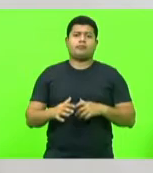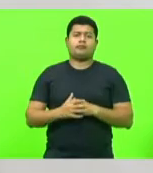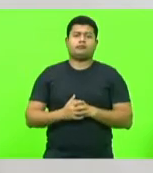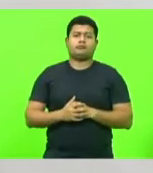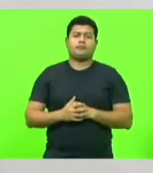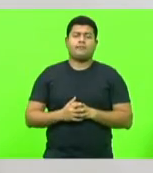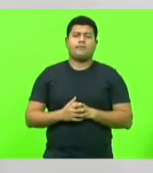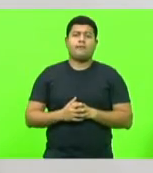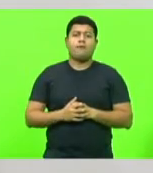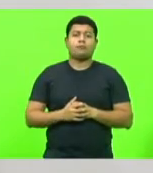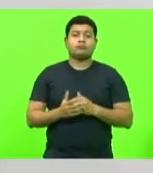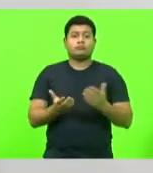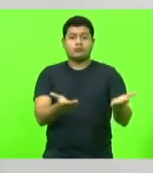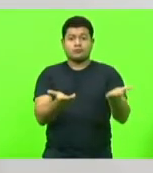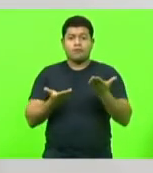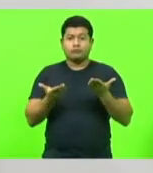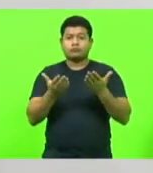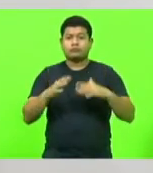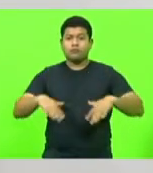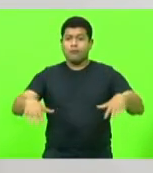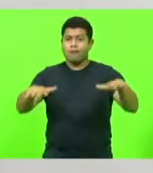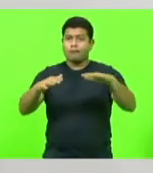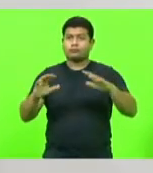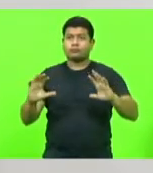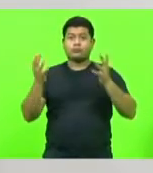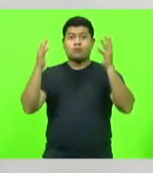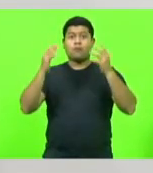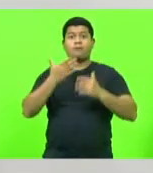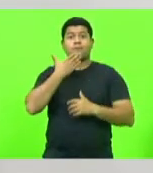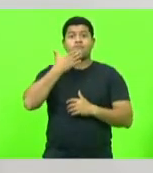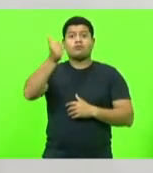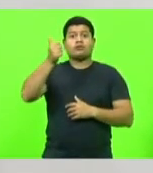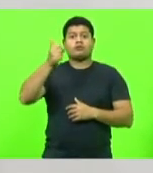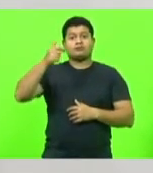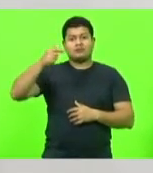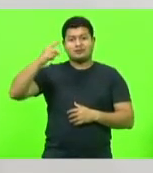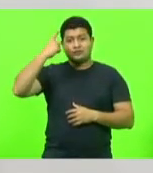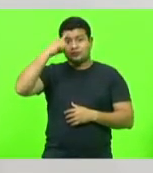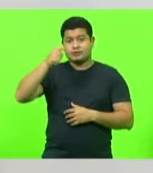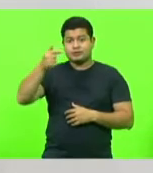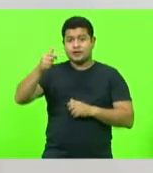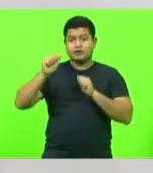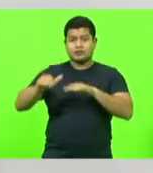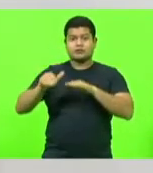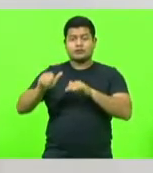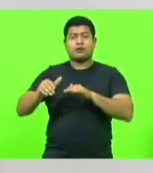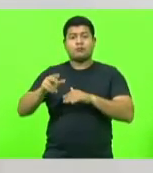e convido a vocês a comemorarem o melhor 7 de setembro da nossa história vai ser esse,